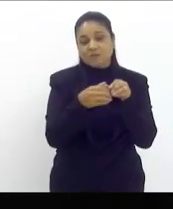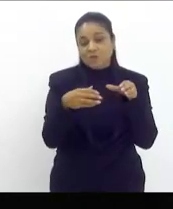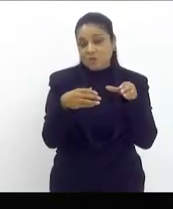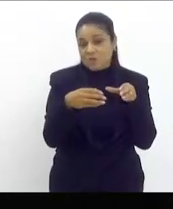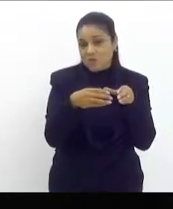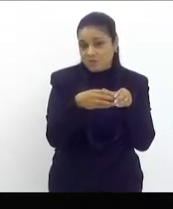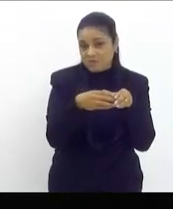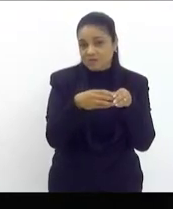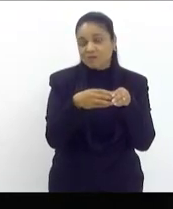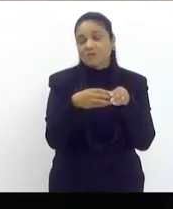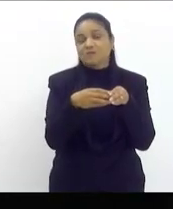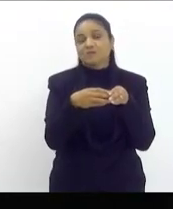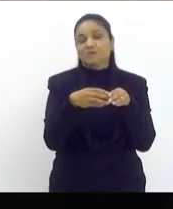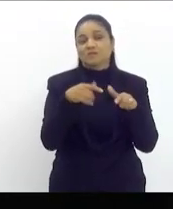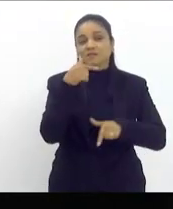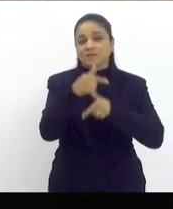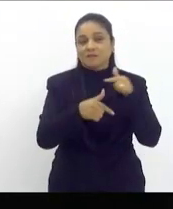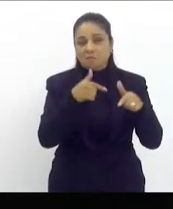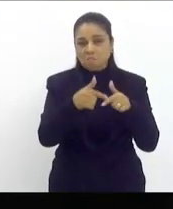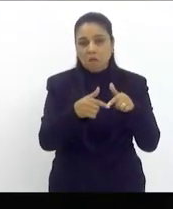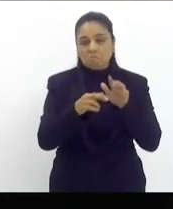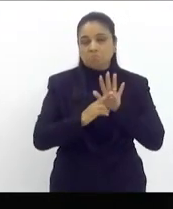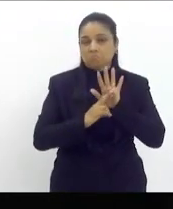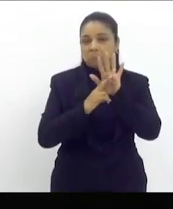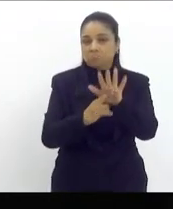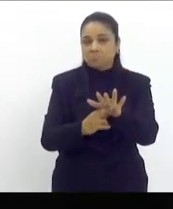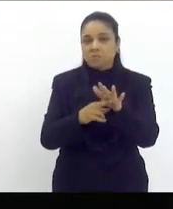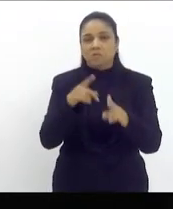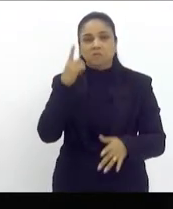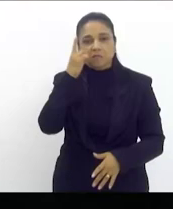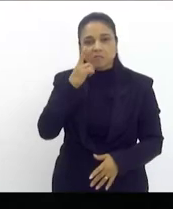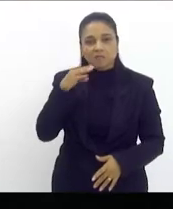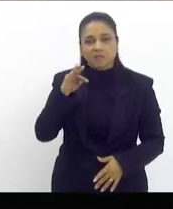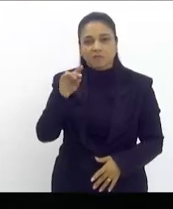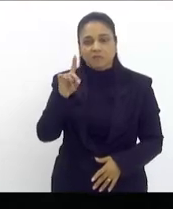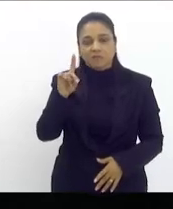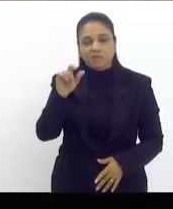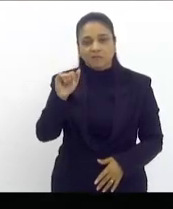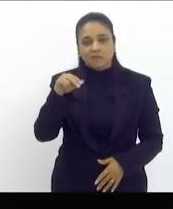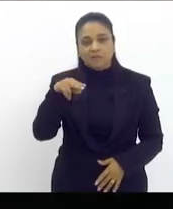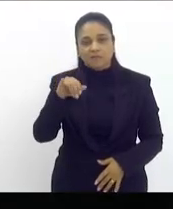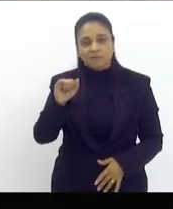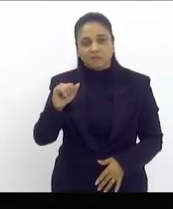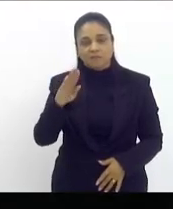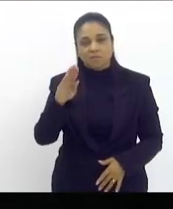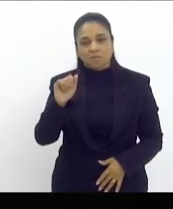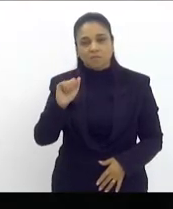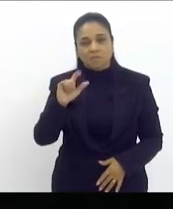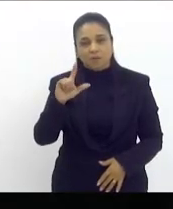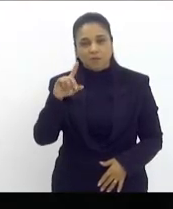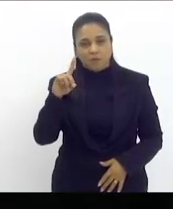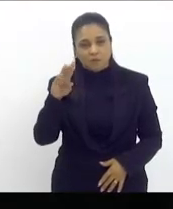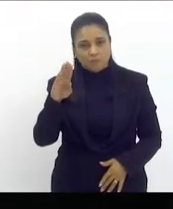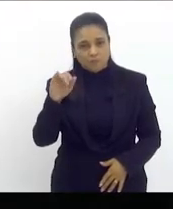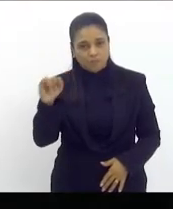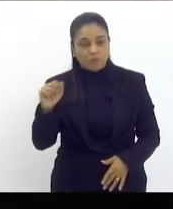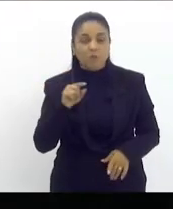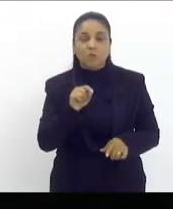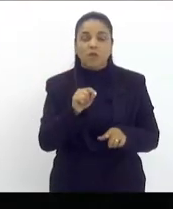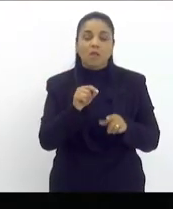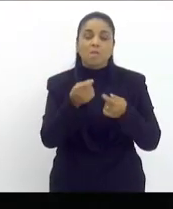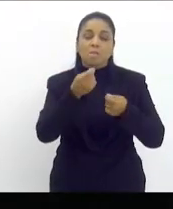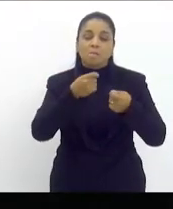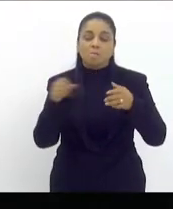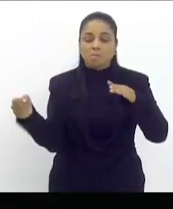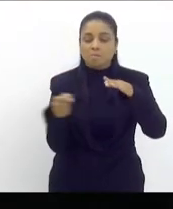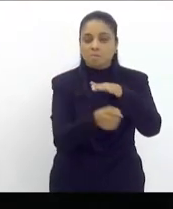excelente pela deputada Dani Balbi o tema que nós traçamos foi justamente o mercado de trabalho feminino